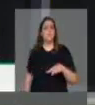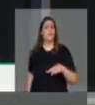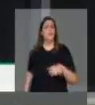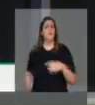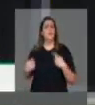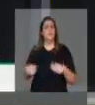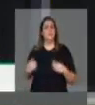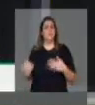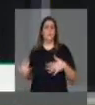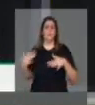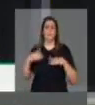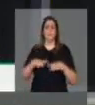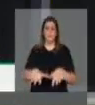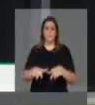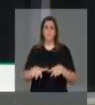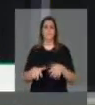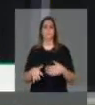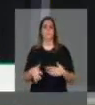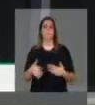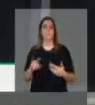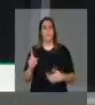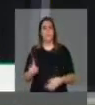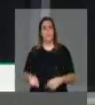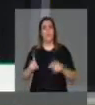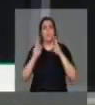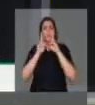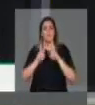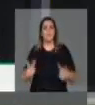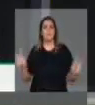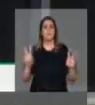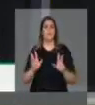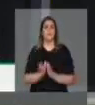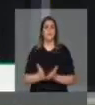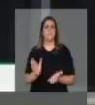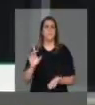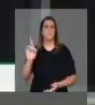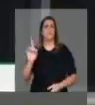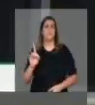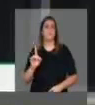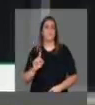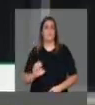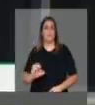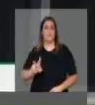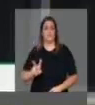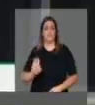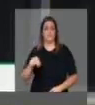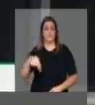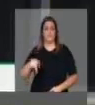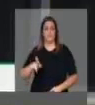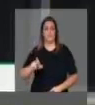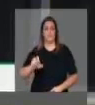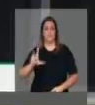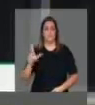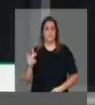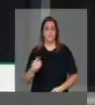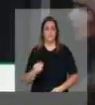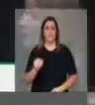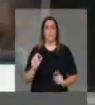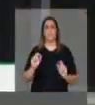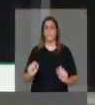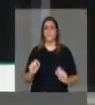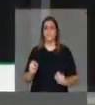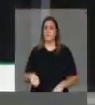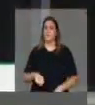tivessem oportunidade. É a visão do Evangelho, as boas novas. É exatamente assistir os